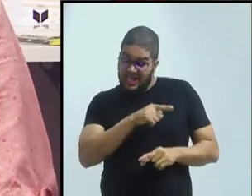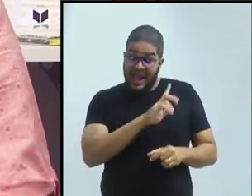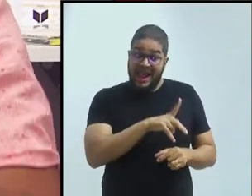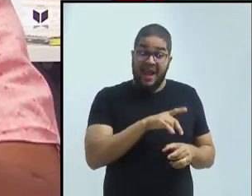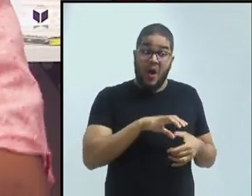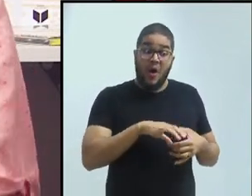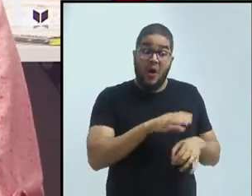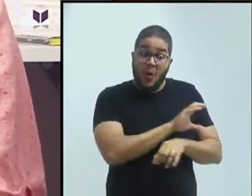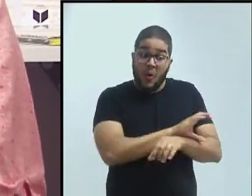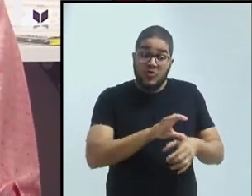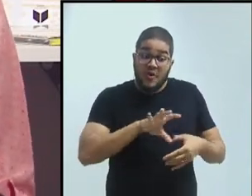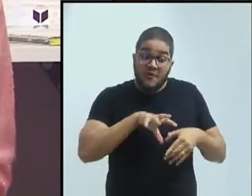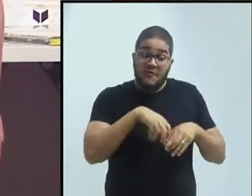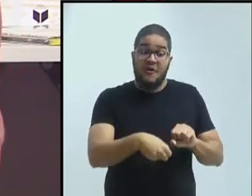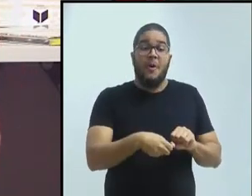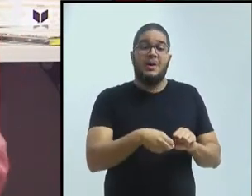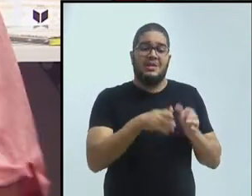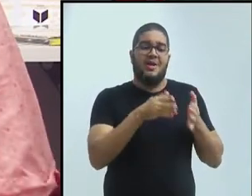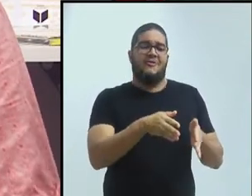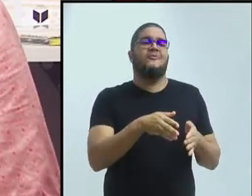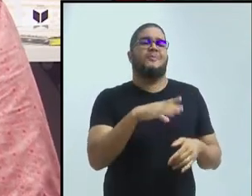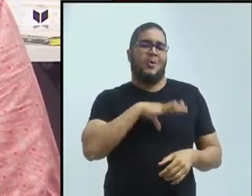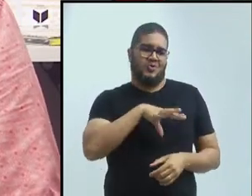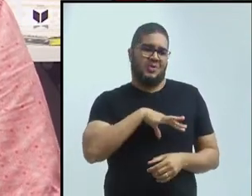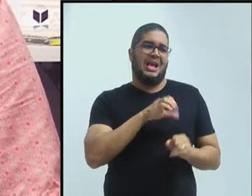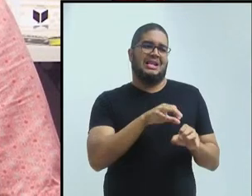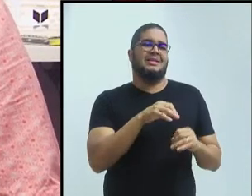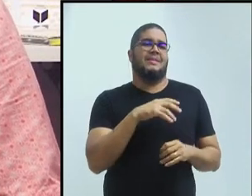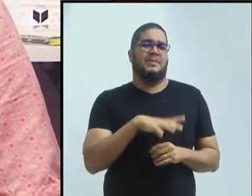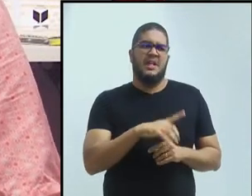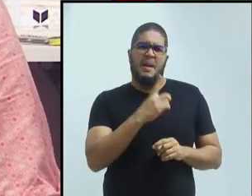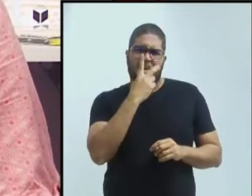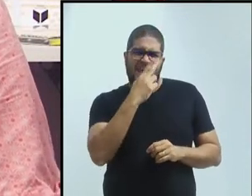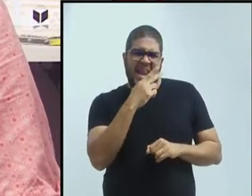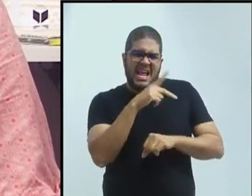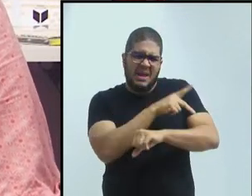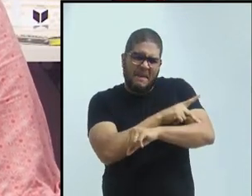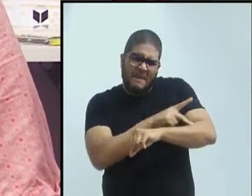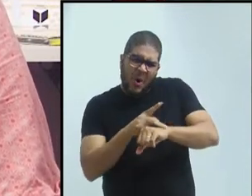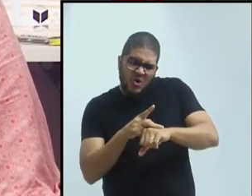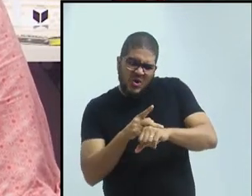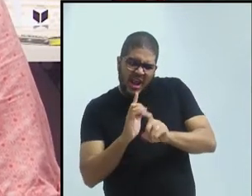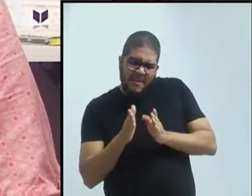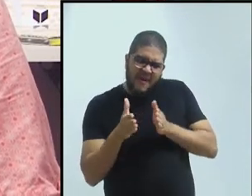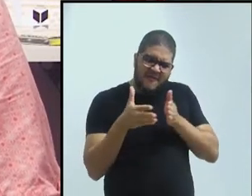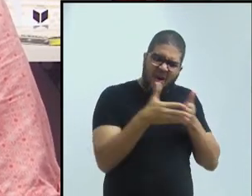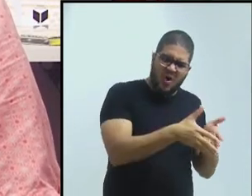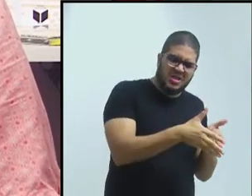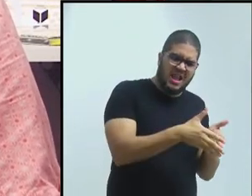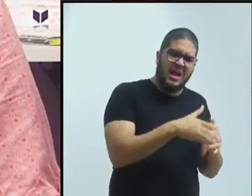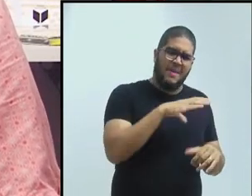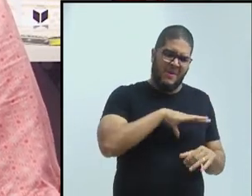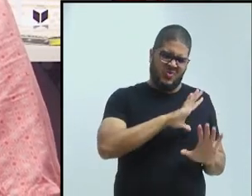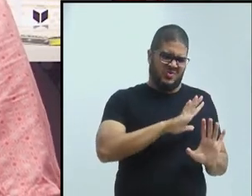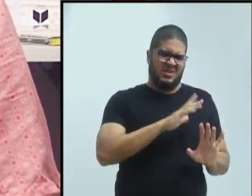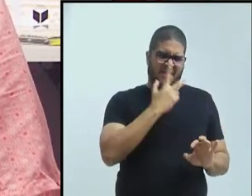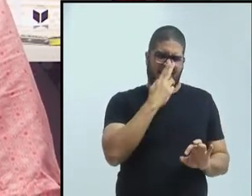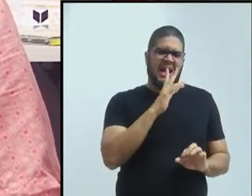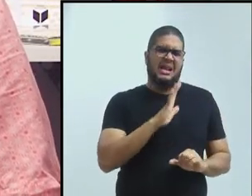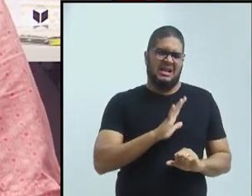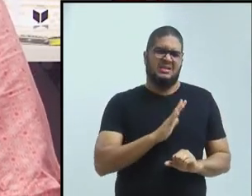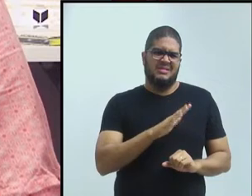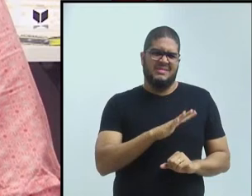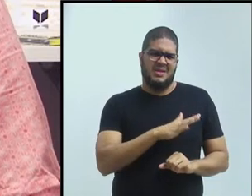espécie de curso de pedagogia voltado para a matéria, a língua portuguesa. É um pouco o que a BNCC